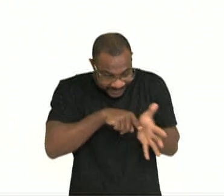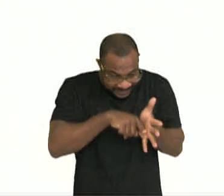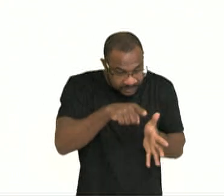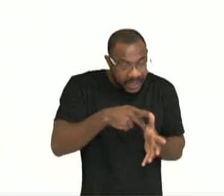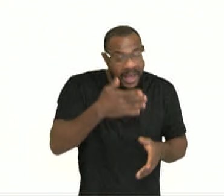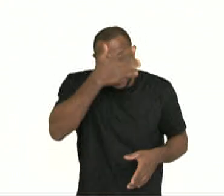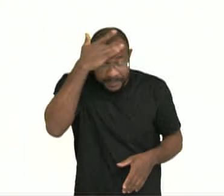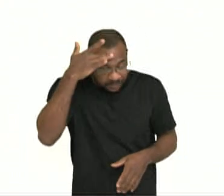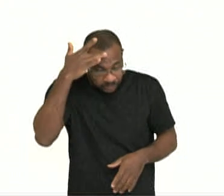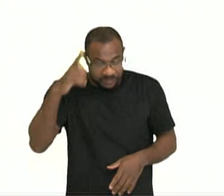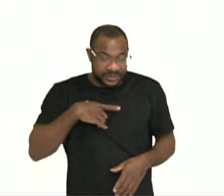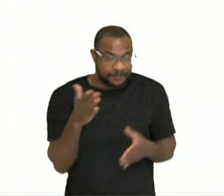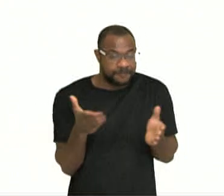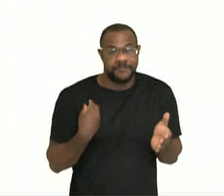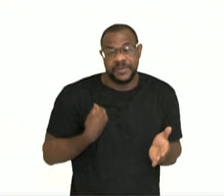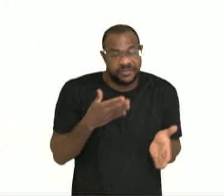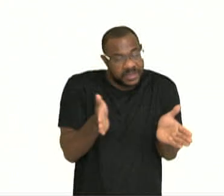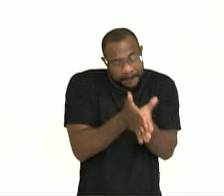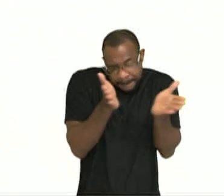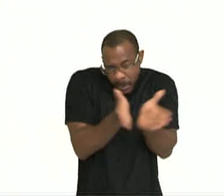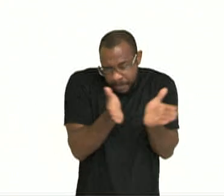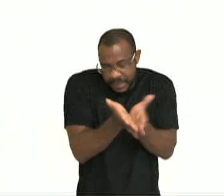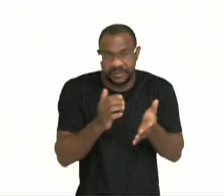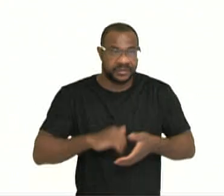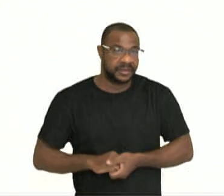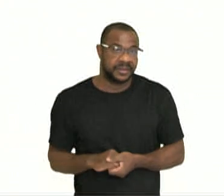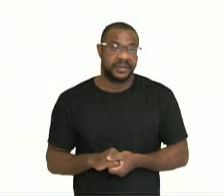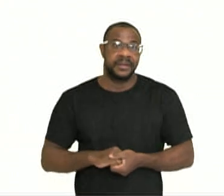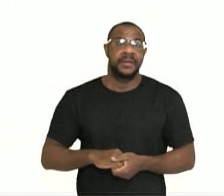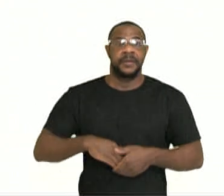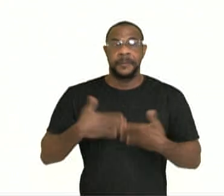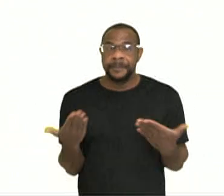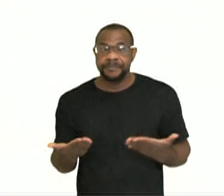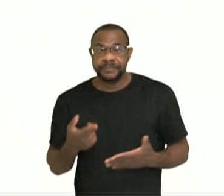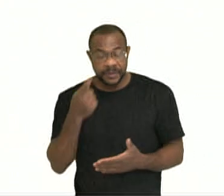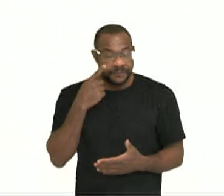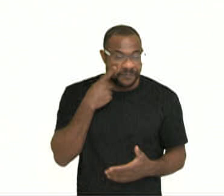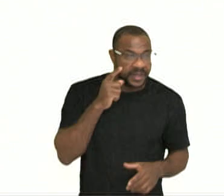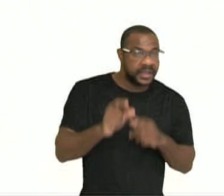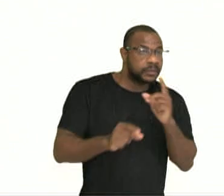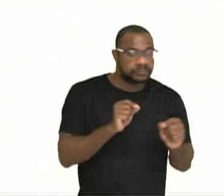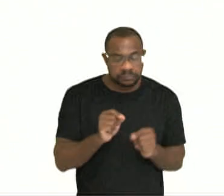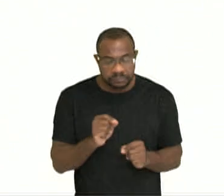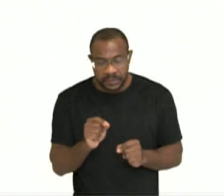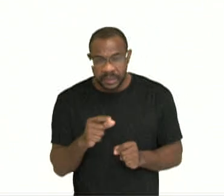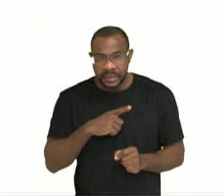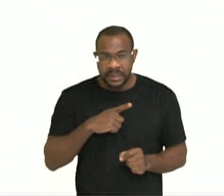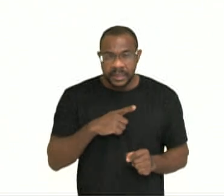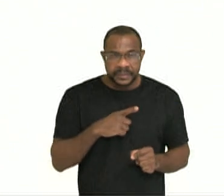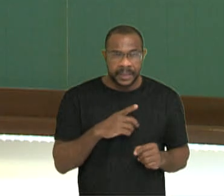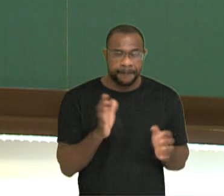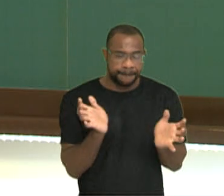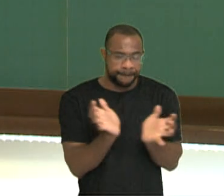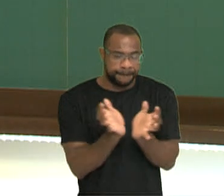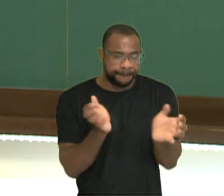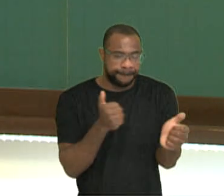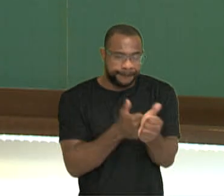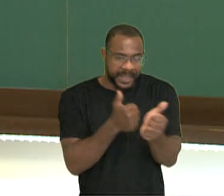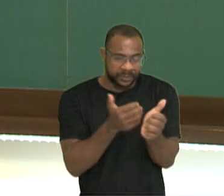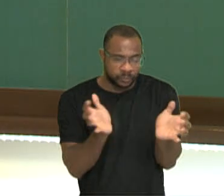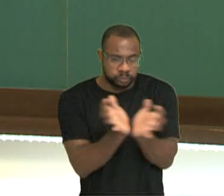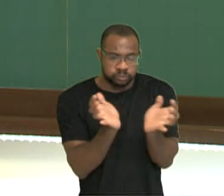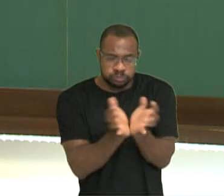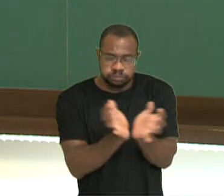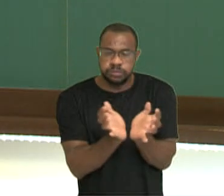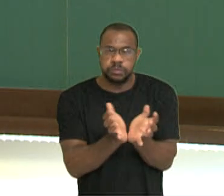pobreza. Então além de classificar uma população ou de verificar que está na linha da pobreza ou abaixo